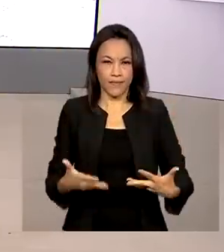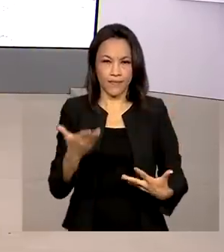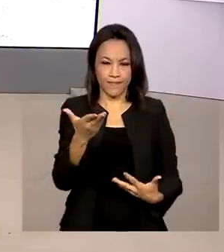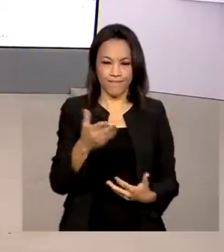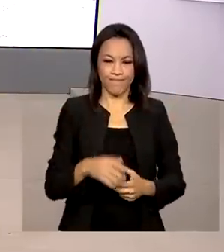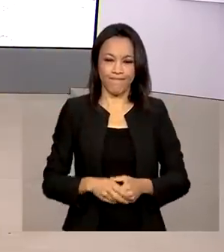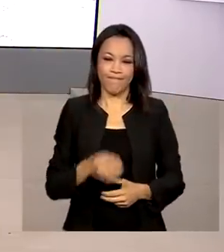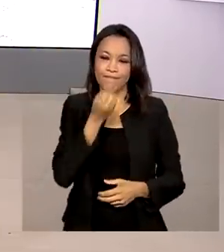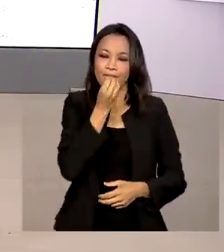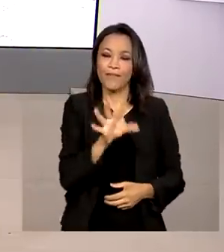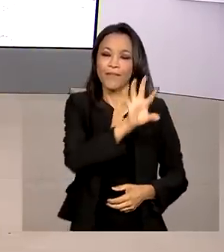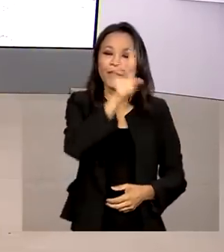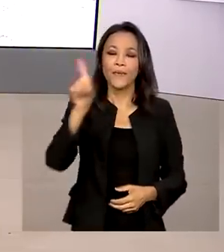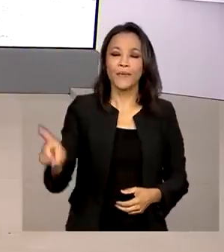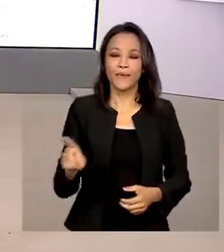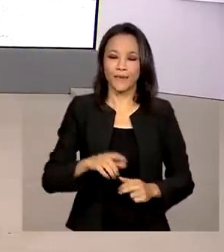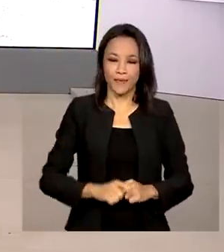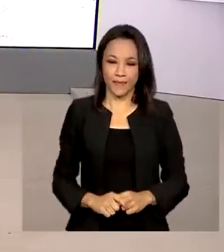Priscila, bom dia.